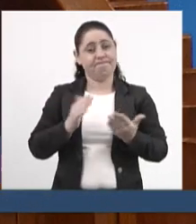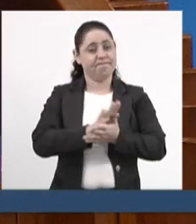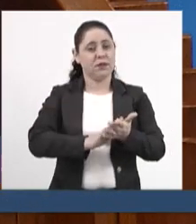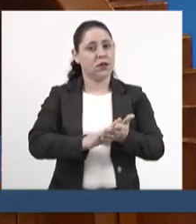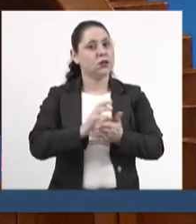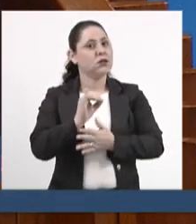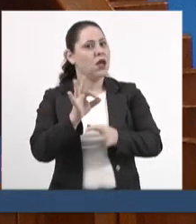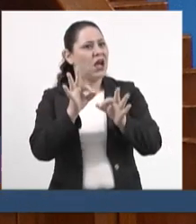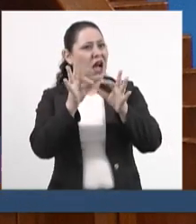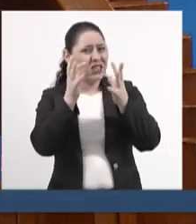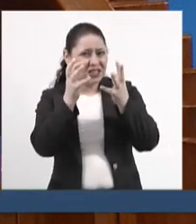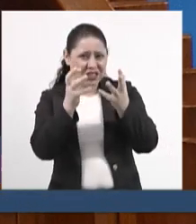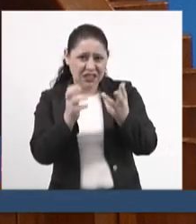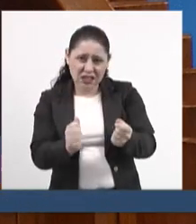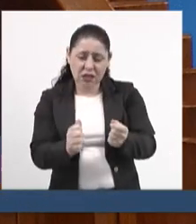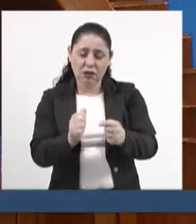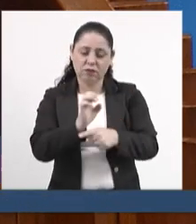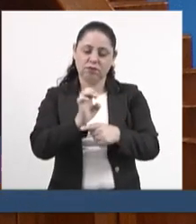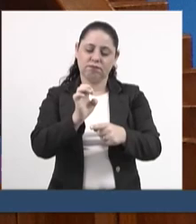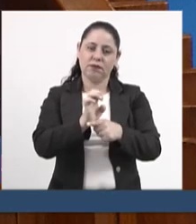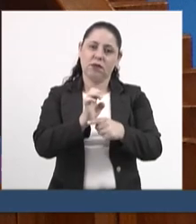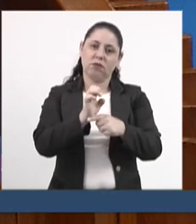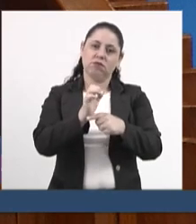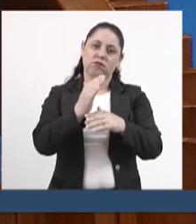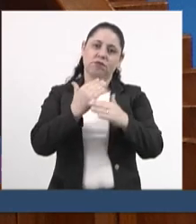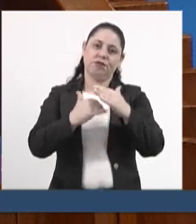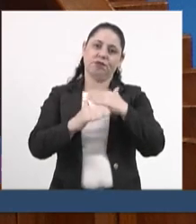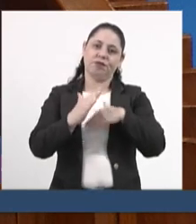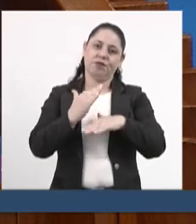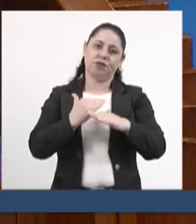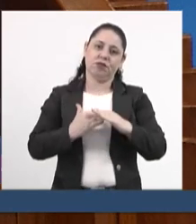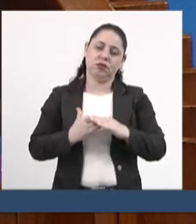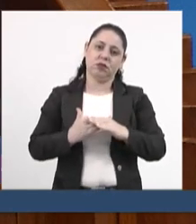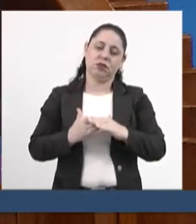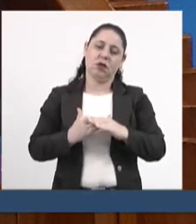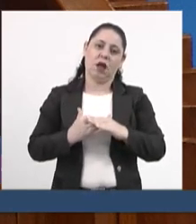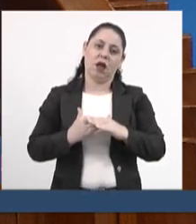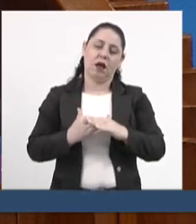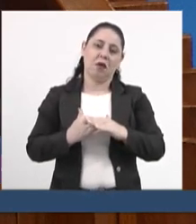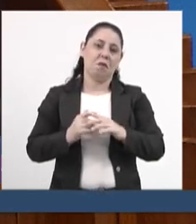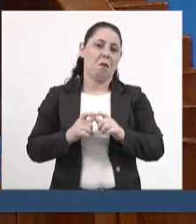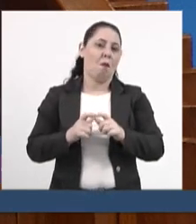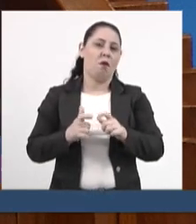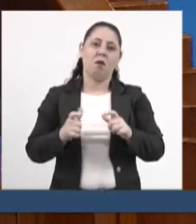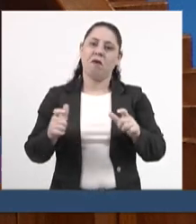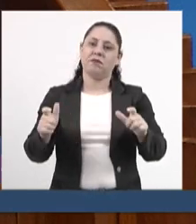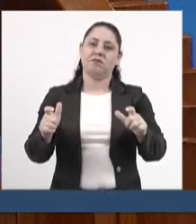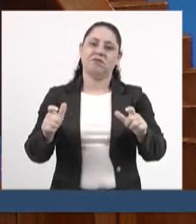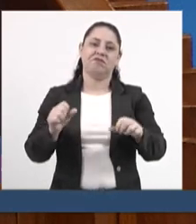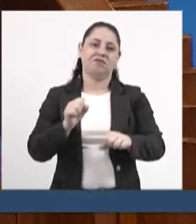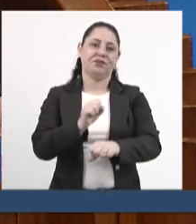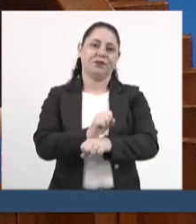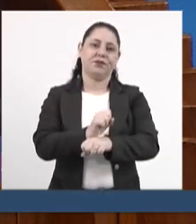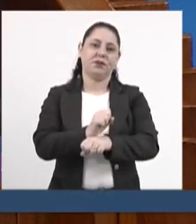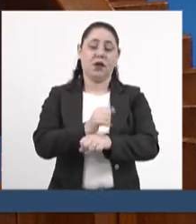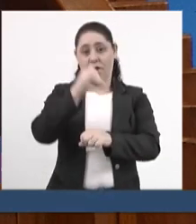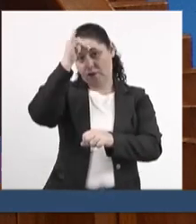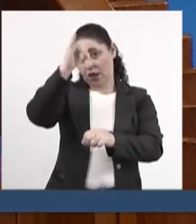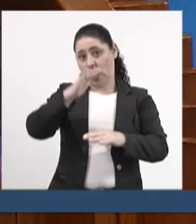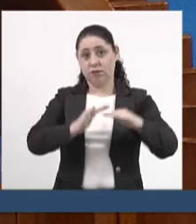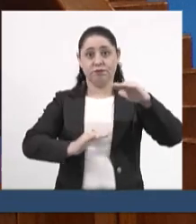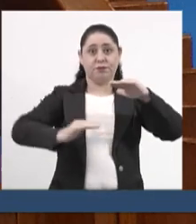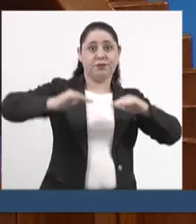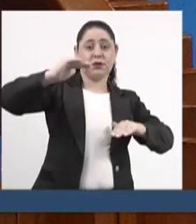acertarmos isso aqui, o Mato Grosso do Sul fica sem um instrumento poderoso de crescimento e de combate às